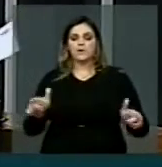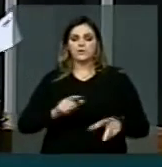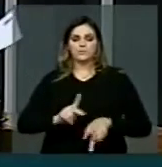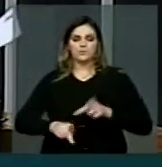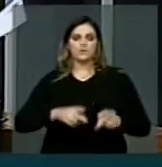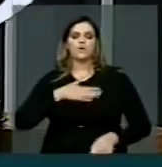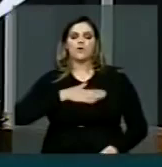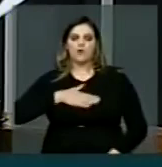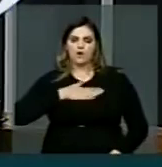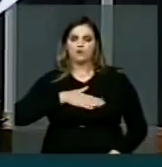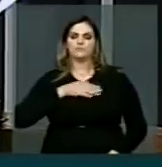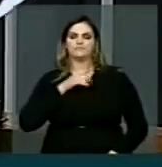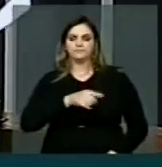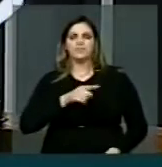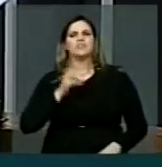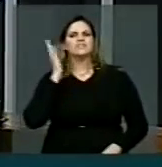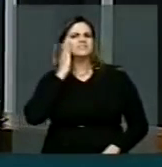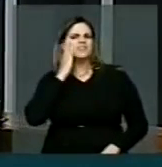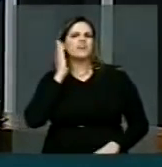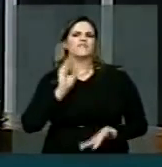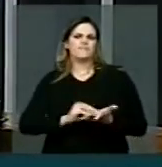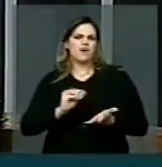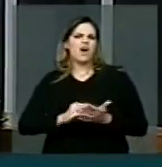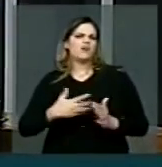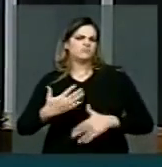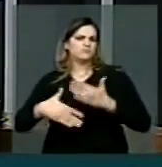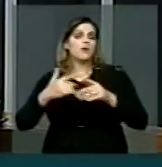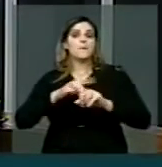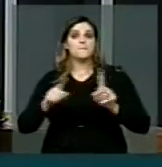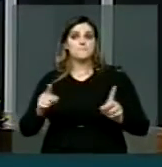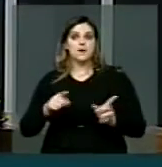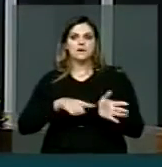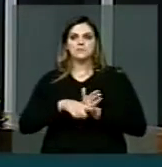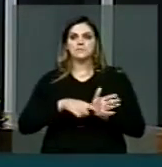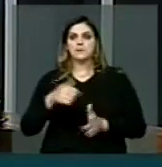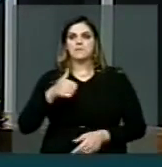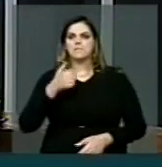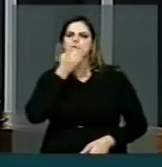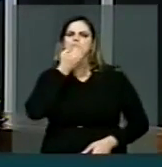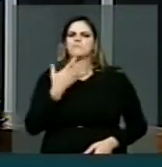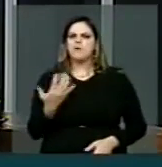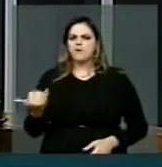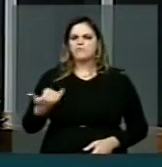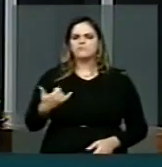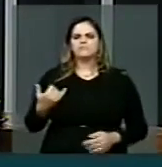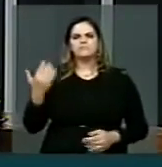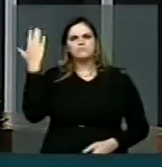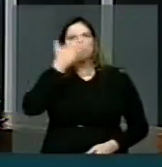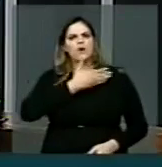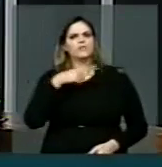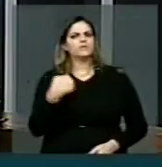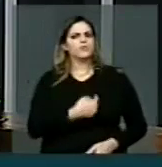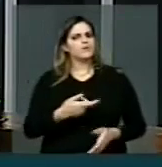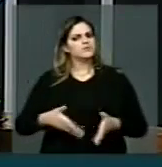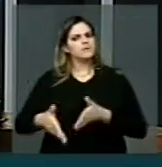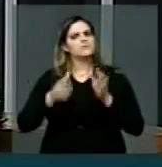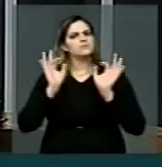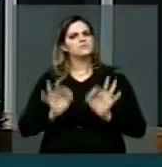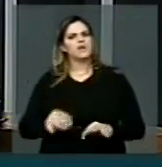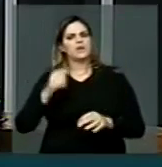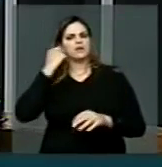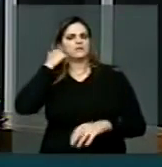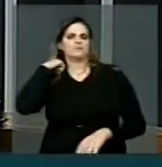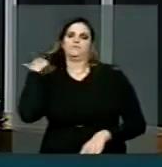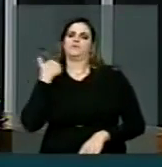temos uma longa estrada pela frente, mas o resultado dessa pesquisa, deputado Amorim, demonstra que nós estamos no caminho certo. A